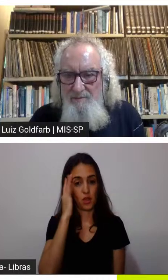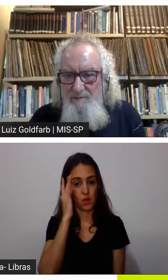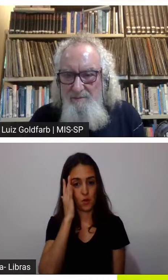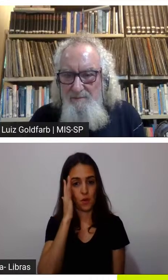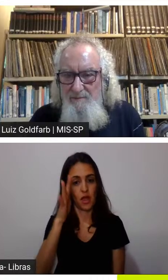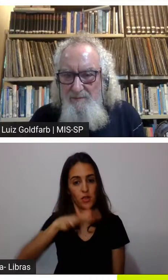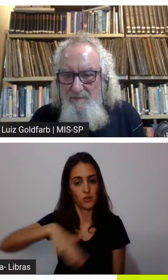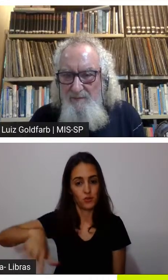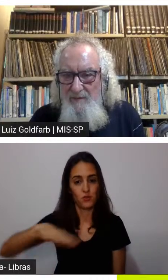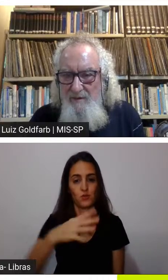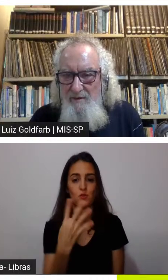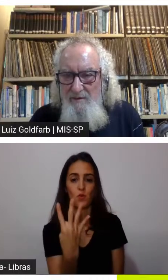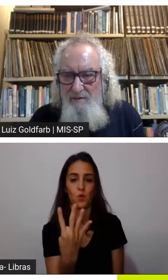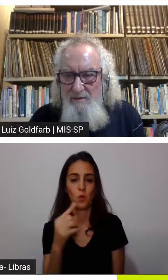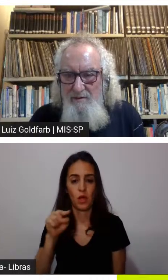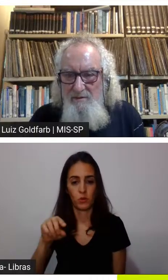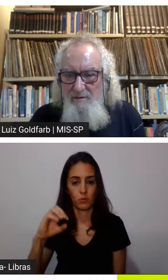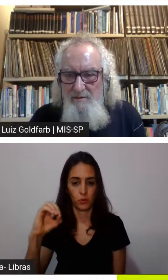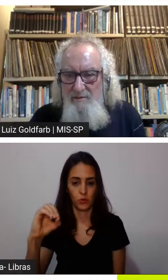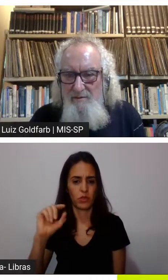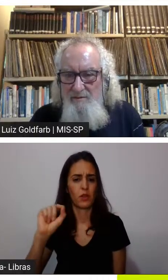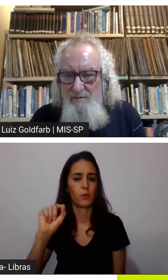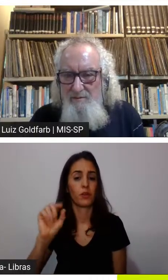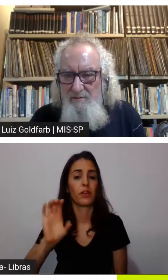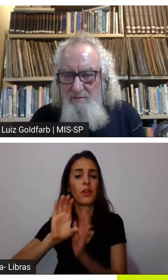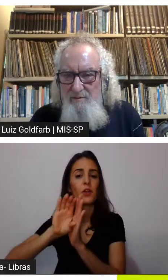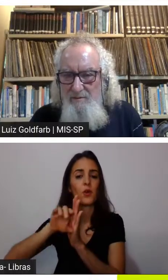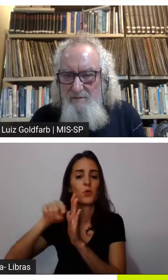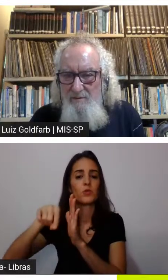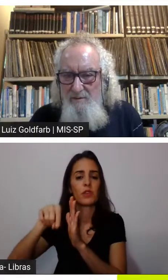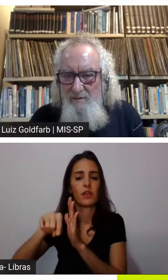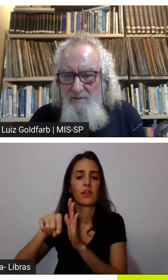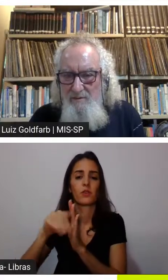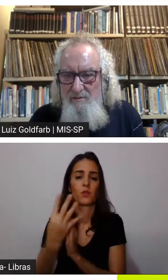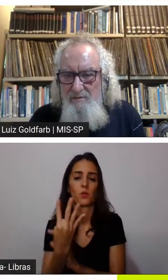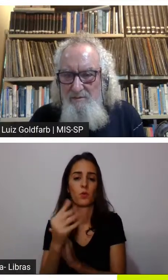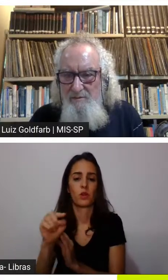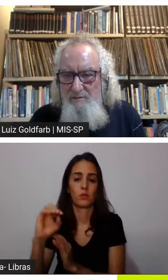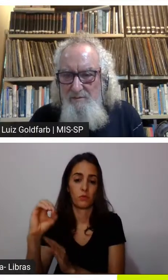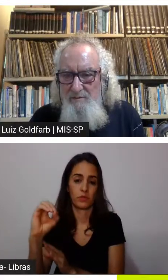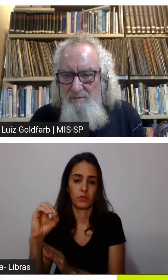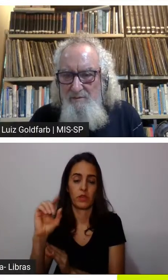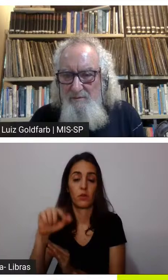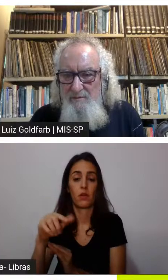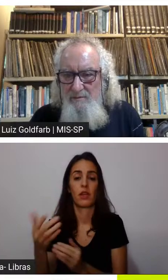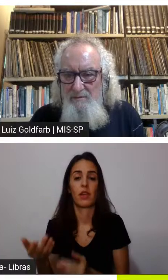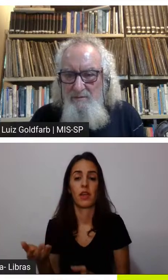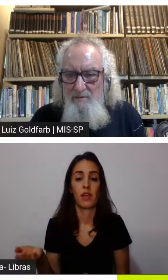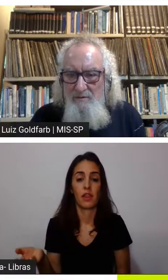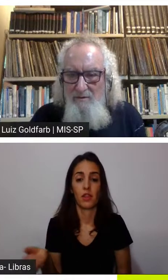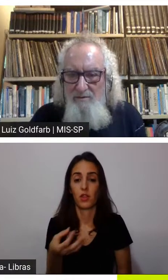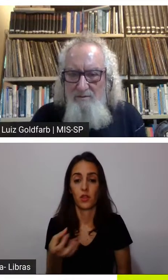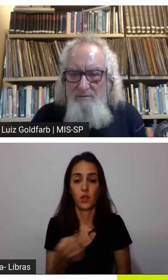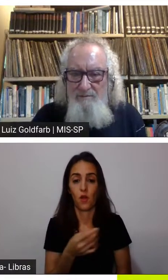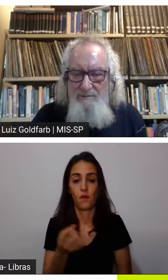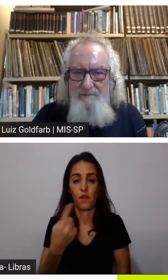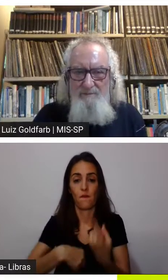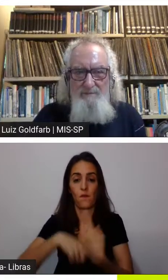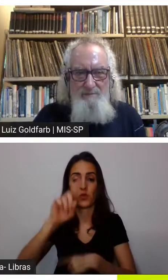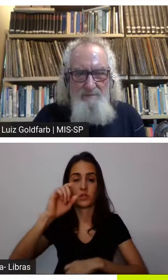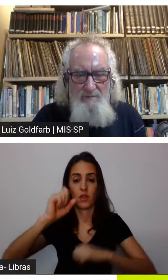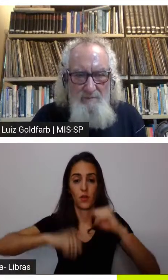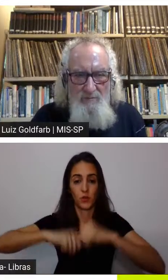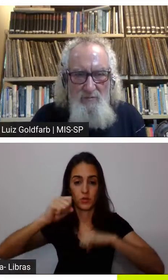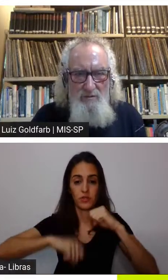só explicando um pouco o conceito é a indústria a nossa mais recente revolução industrial que vem com a inteligência